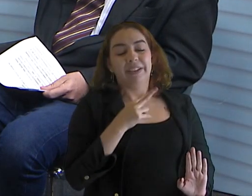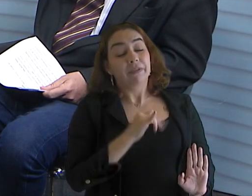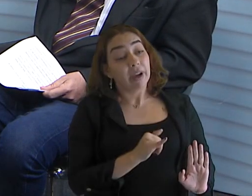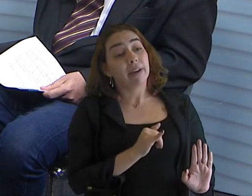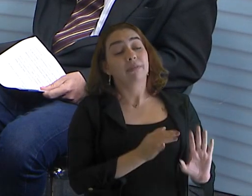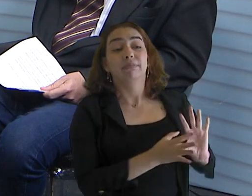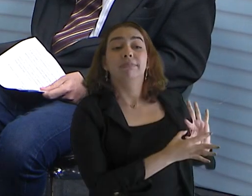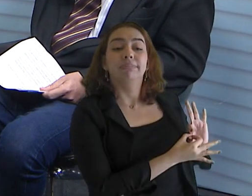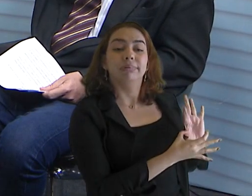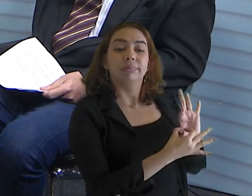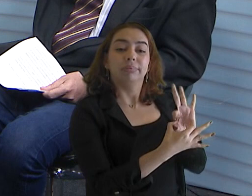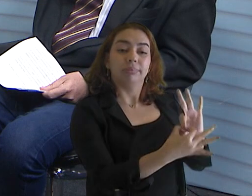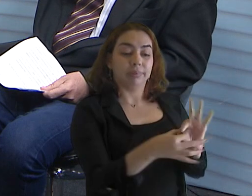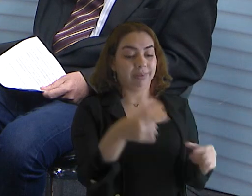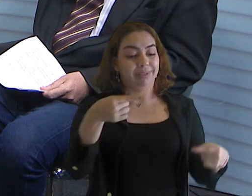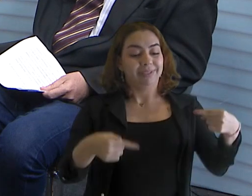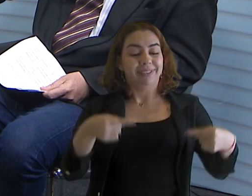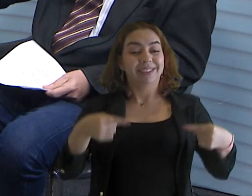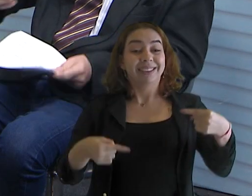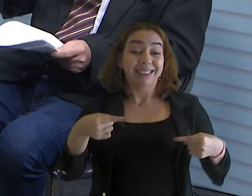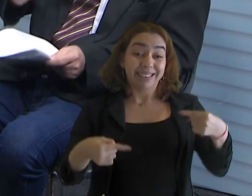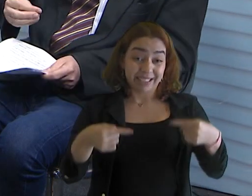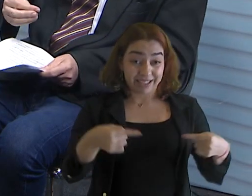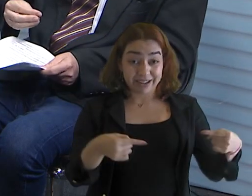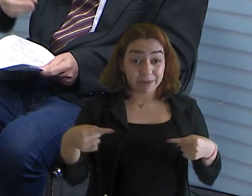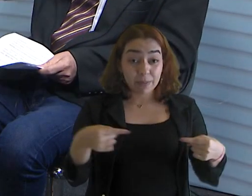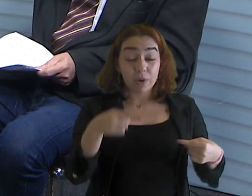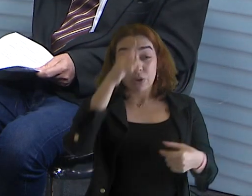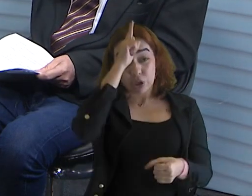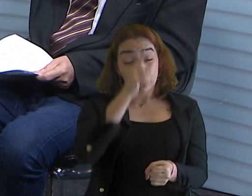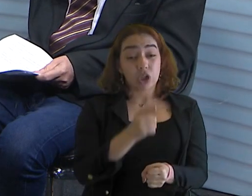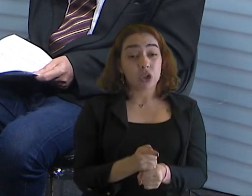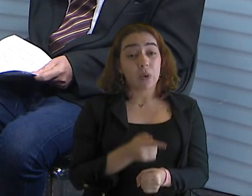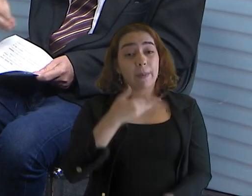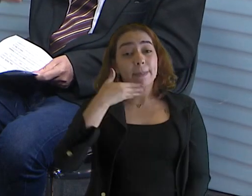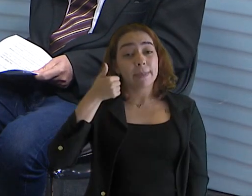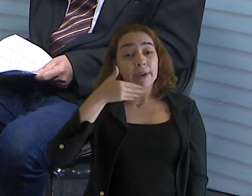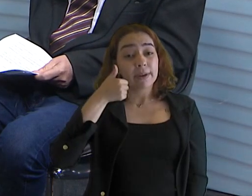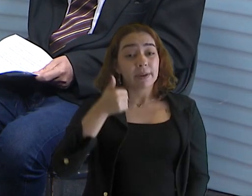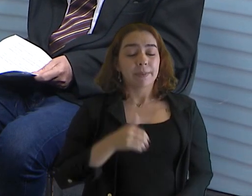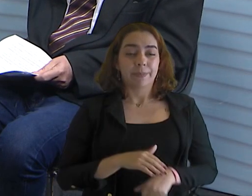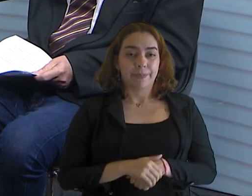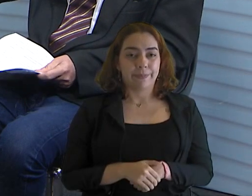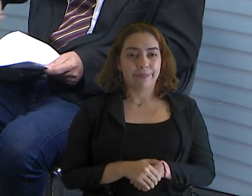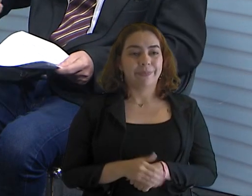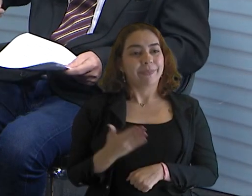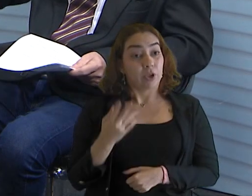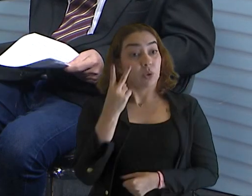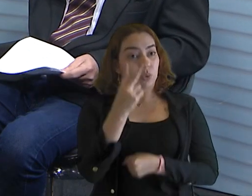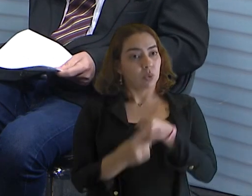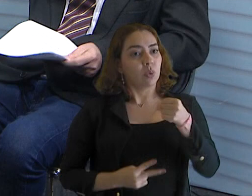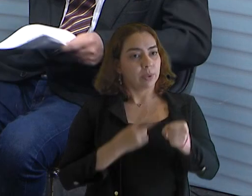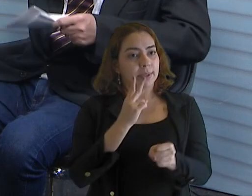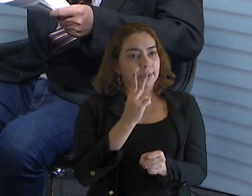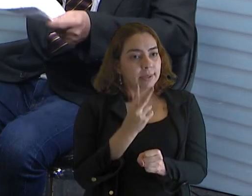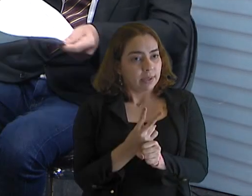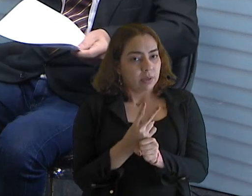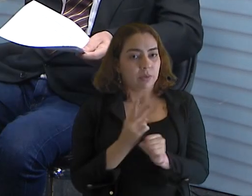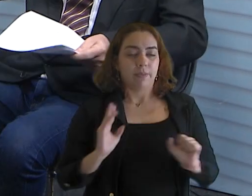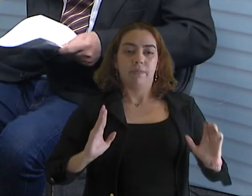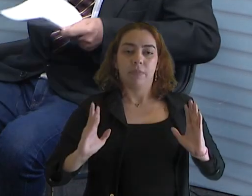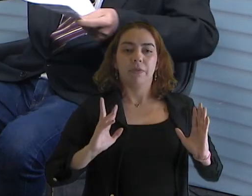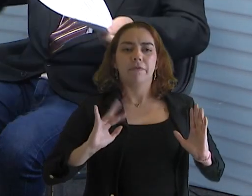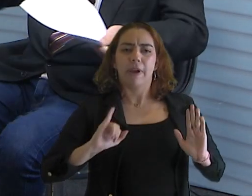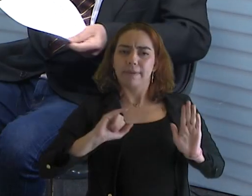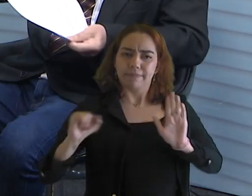é fazer com a política pública funcione melhor. E o gestor, no caso agora o senhor, nos próximos dois anos, vai botar a sua